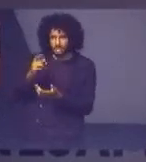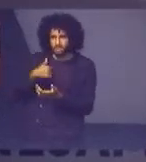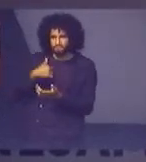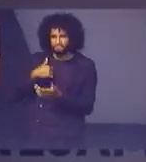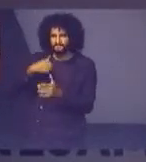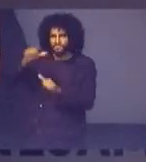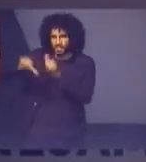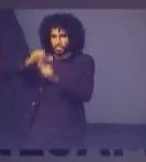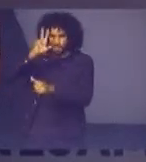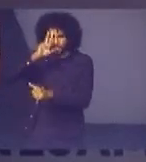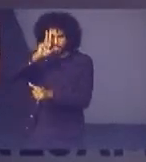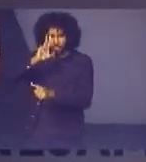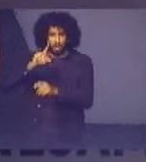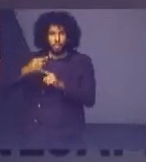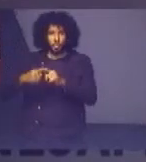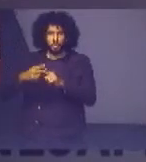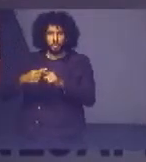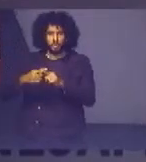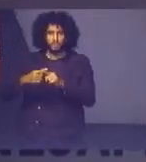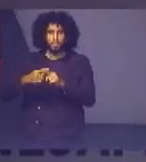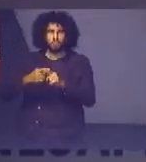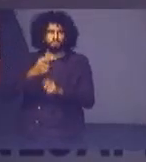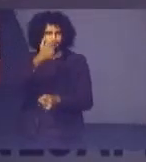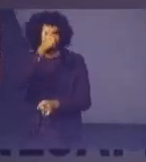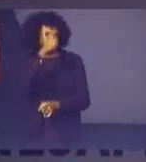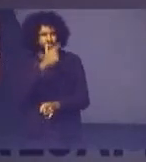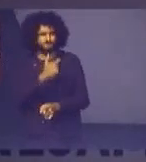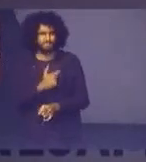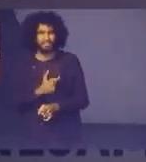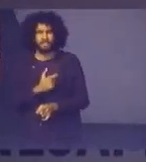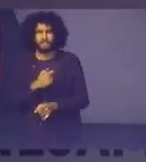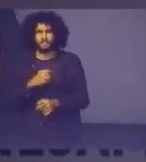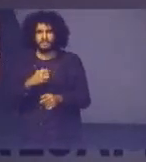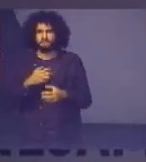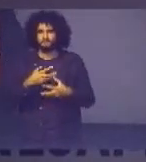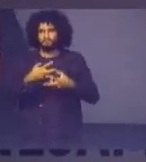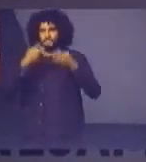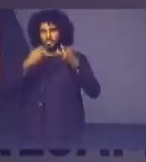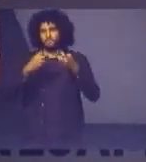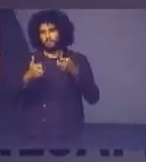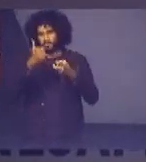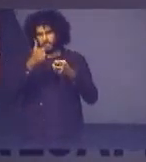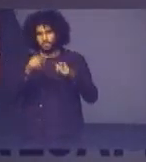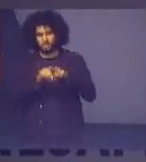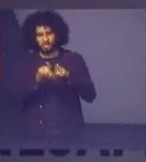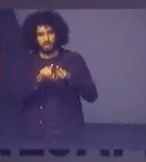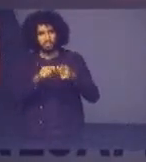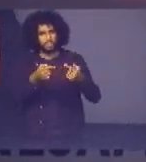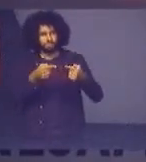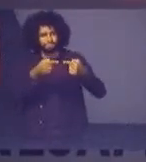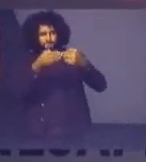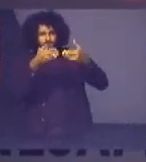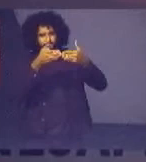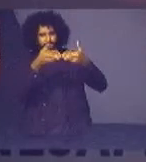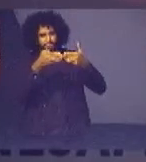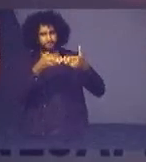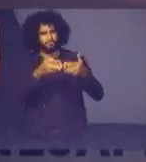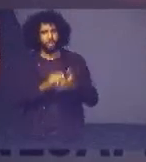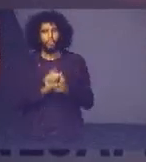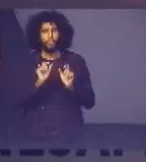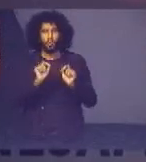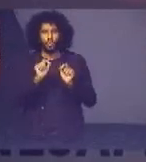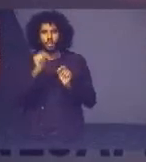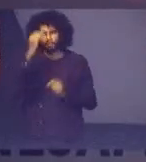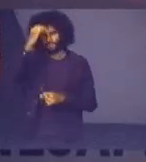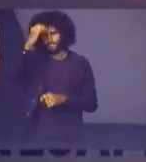O que nos faz melhor e nos identifica, entre os demais, é o conhecimento.